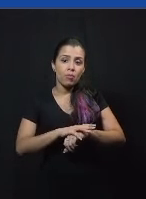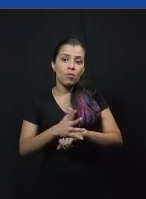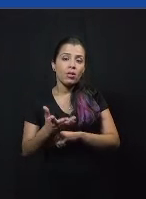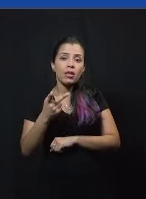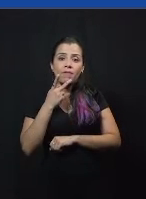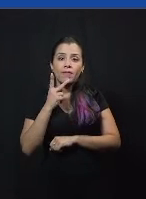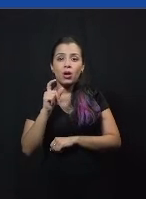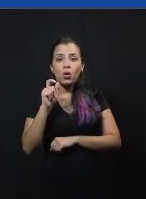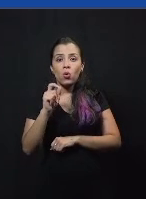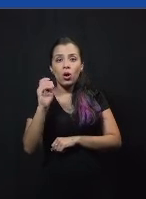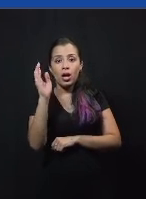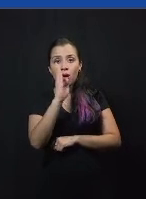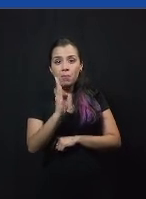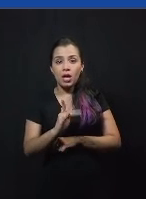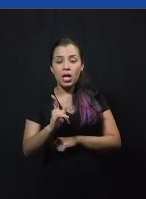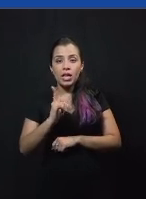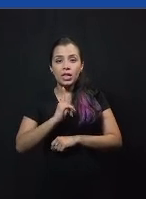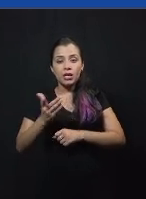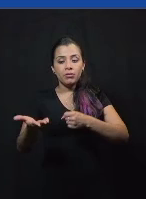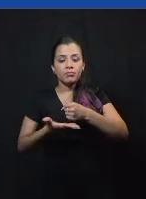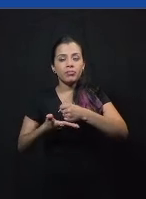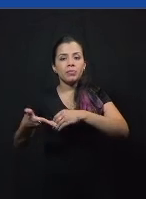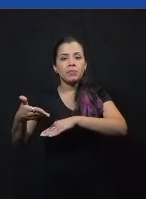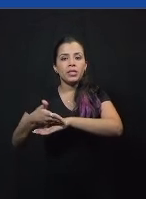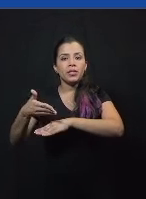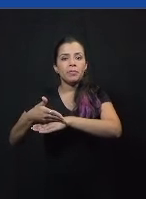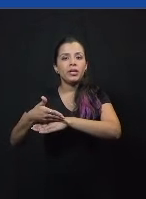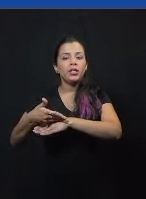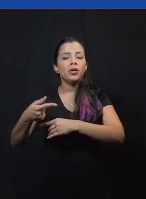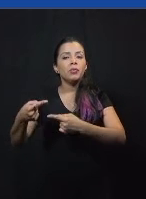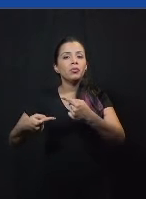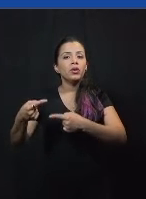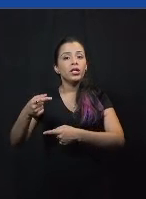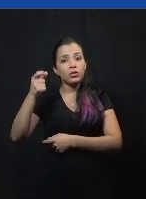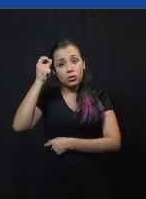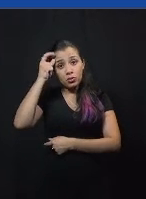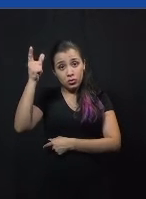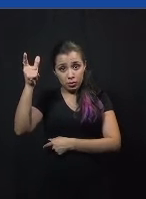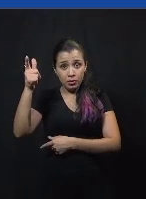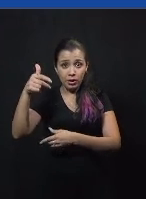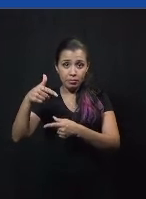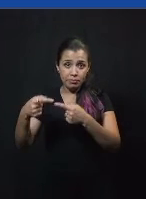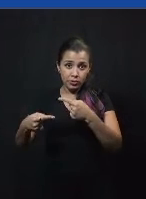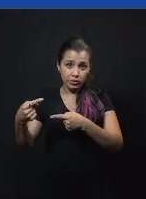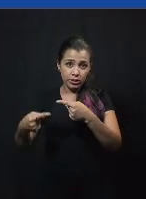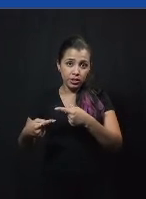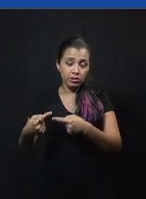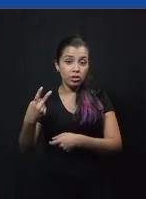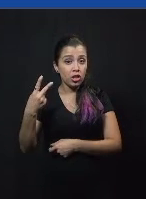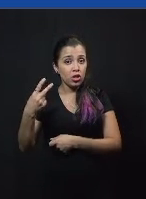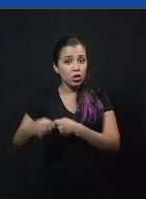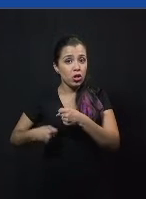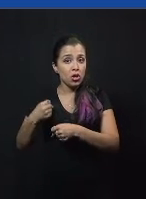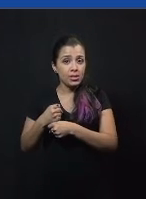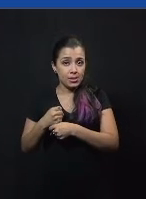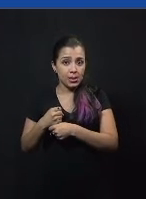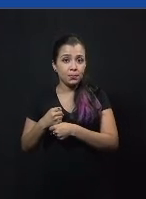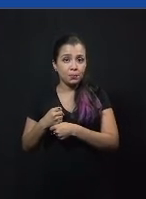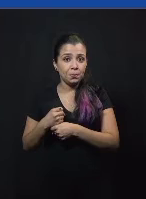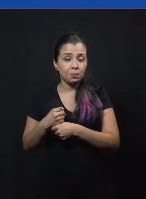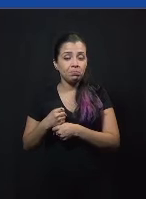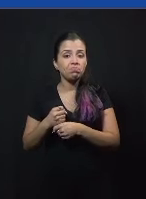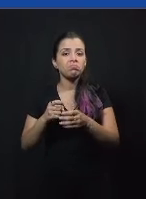que o Brasil tem baixos níveis de participação política e cultura política nos últimos dois anos, e uma pesquisa de